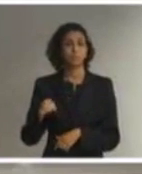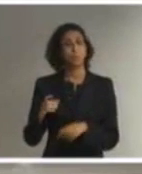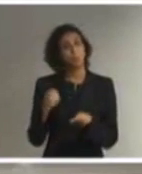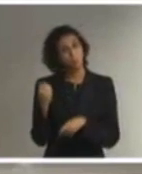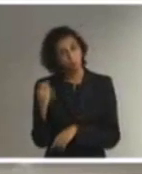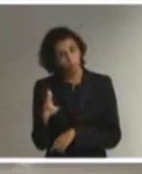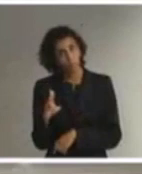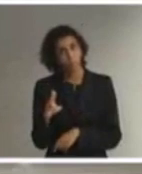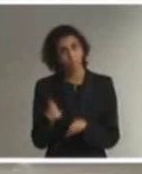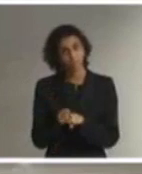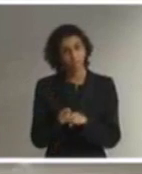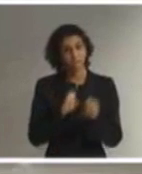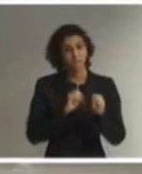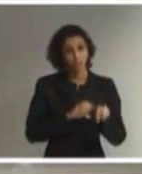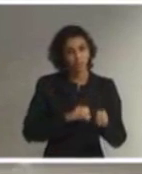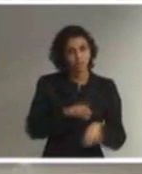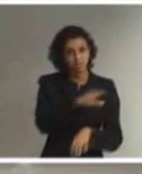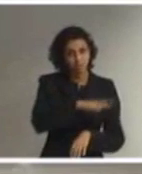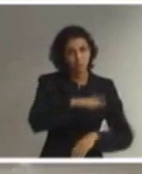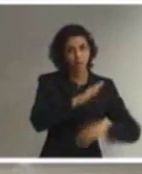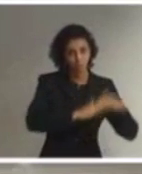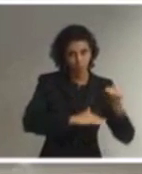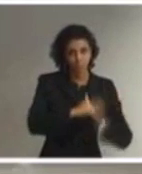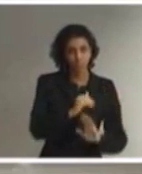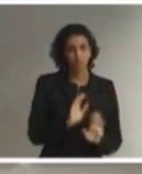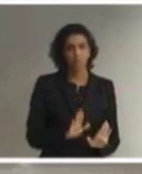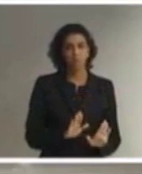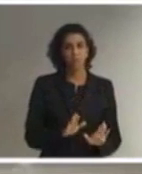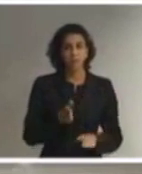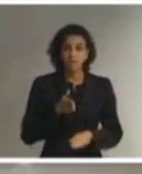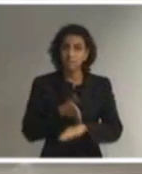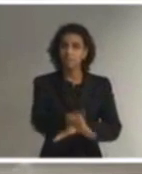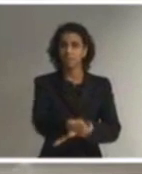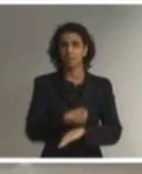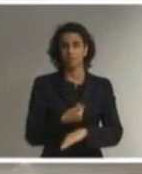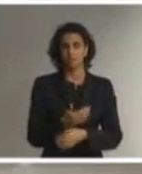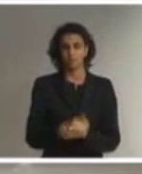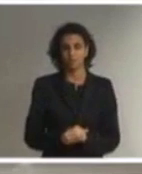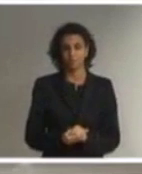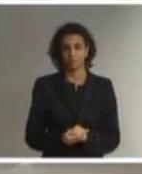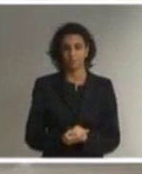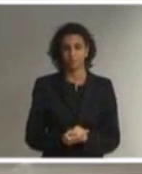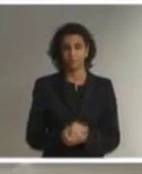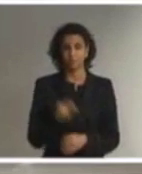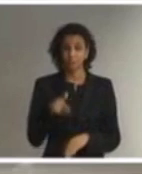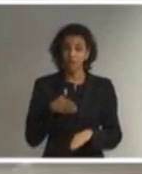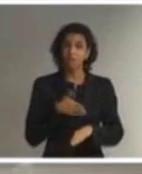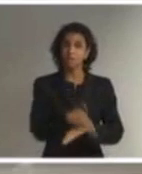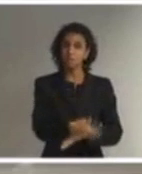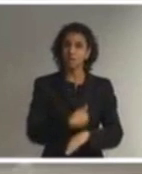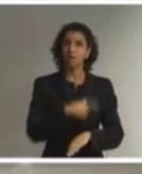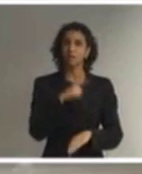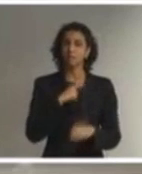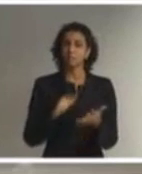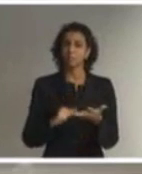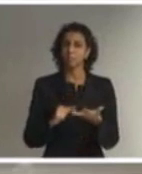pela educação profissional trata da acessibilidade, que contém elementos